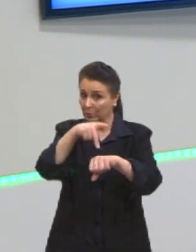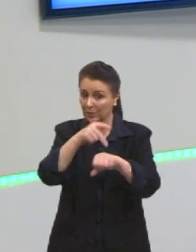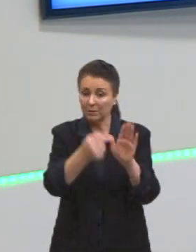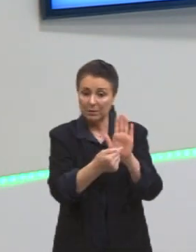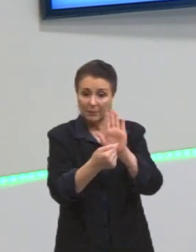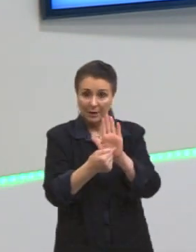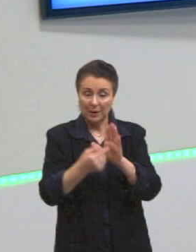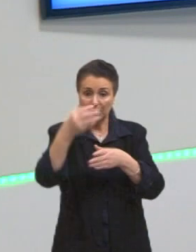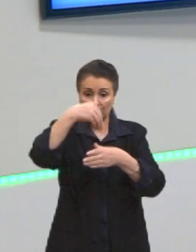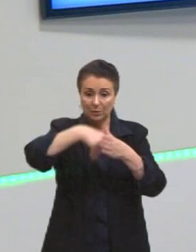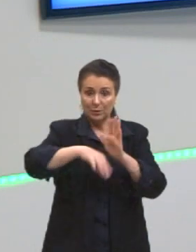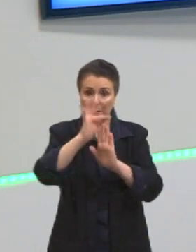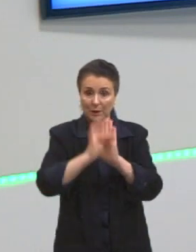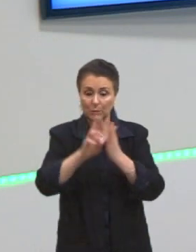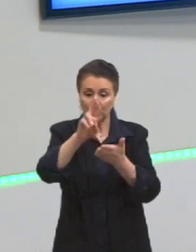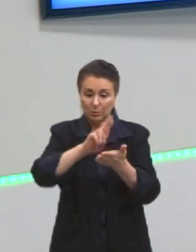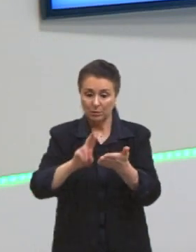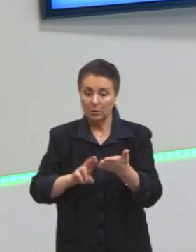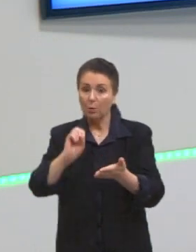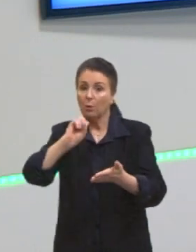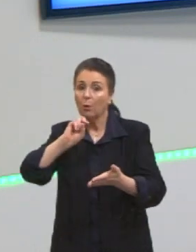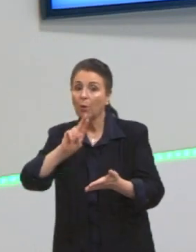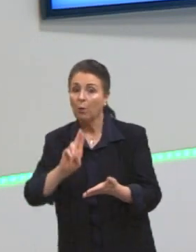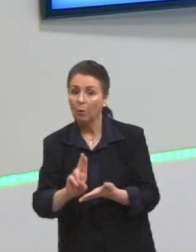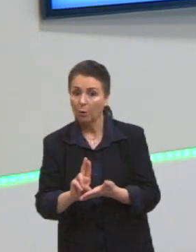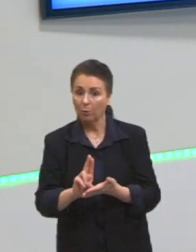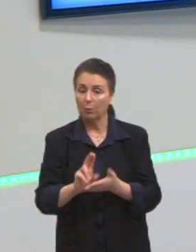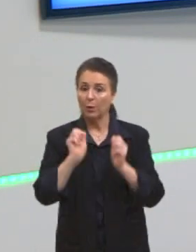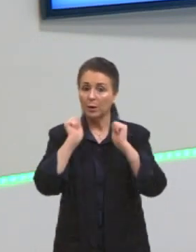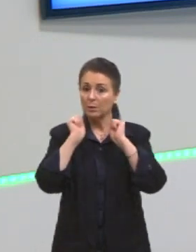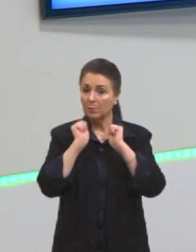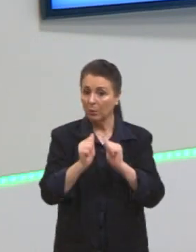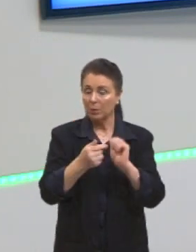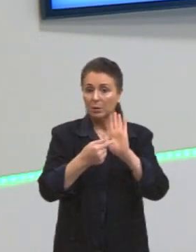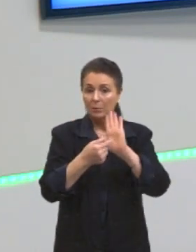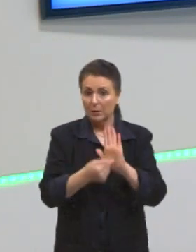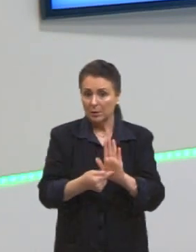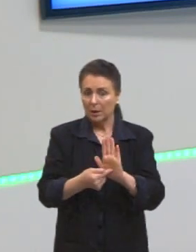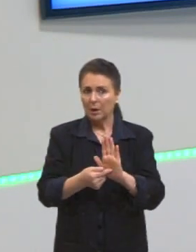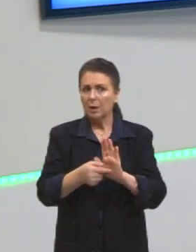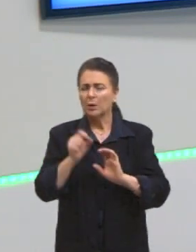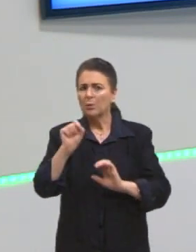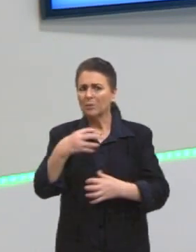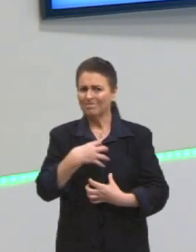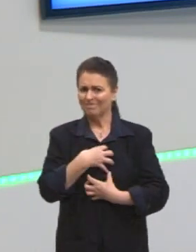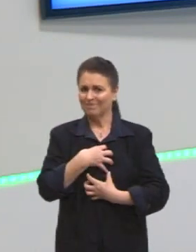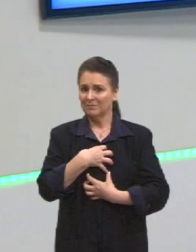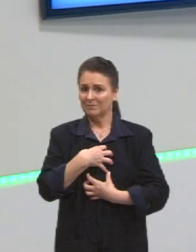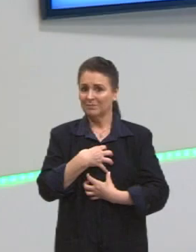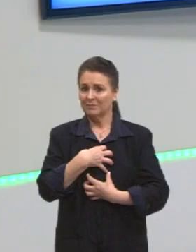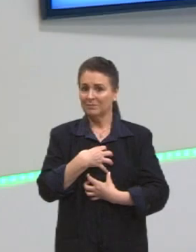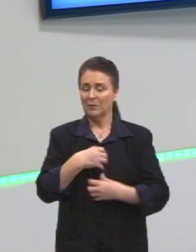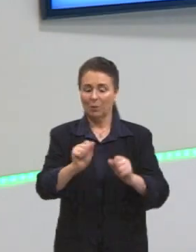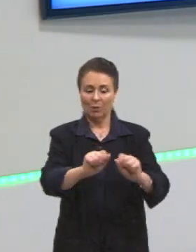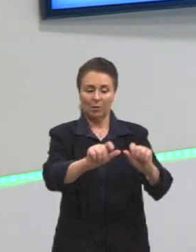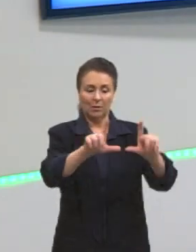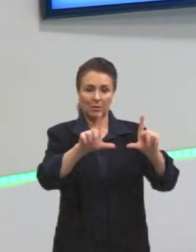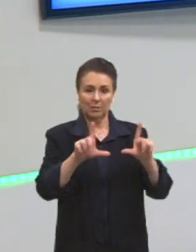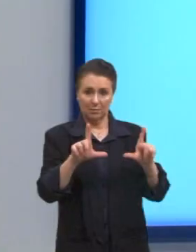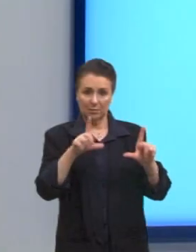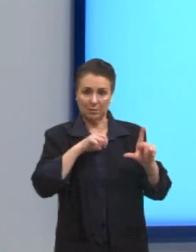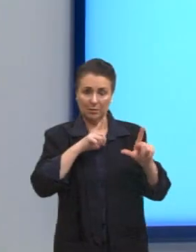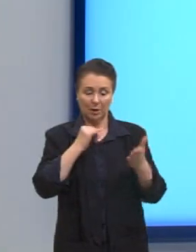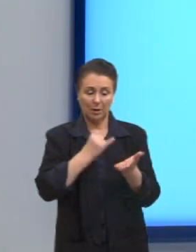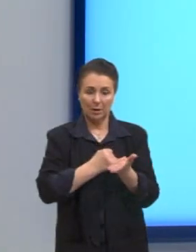redação, ou ele poderia aparecer. E o que ele causaria se ele aparecesse? Vamos para a nossa tela. Nós temos a